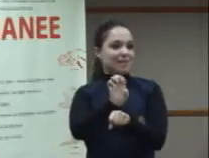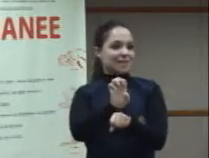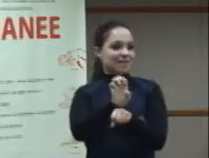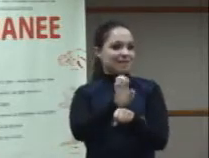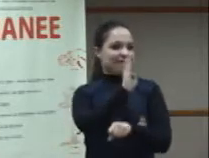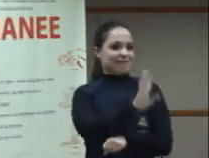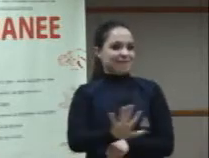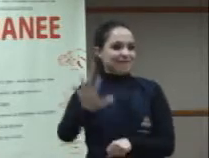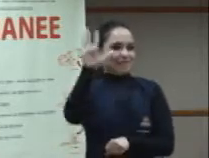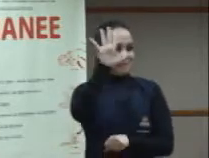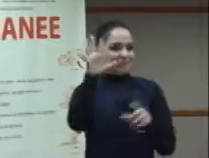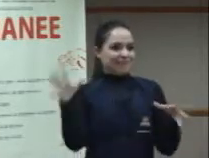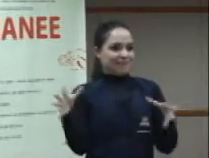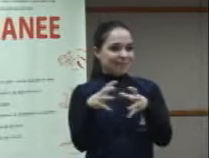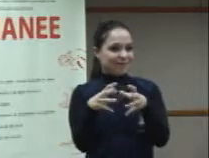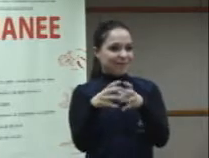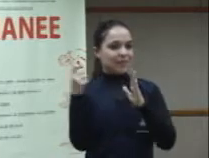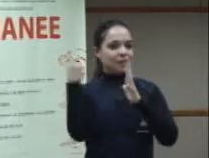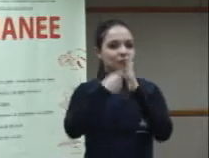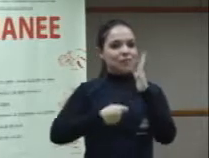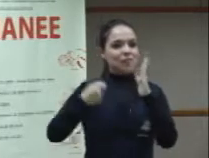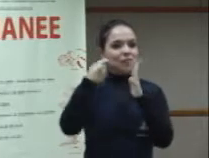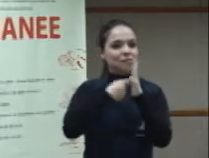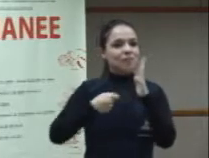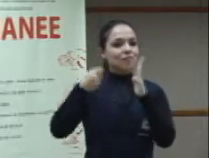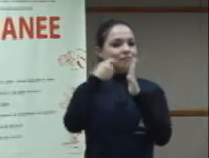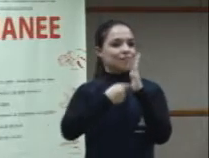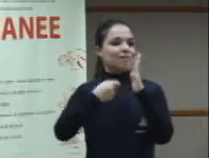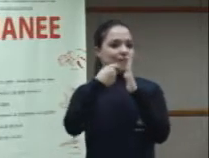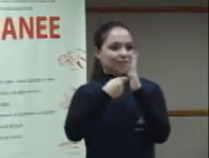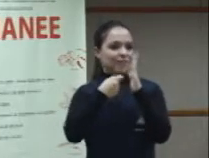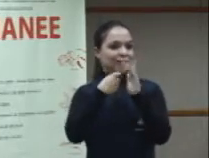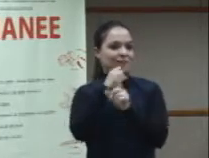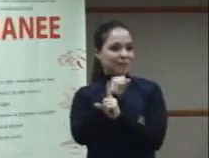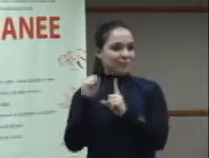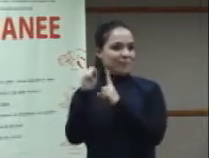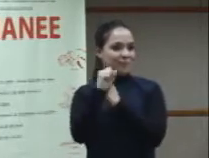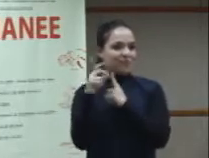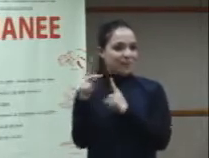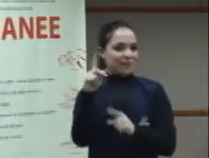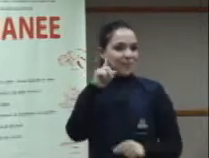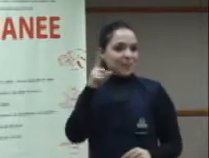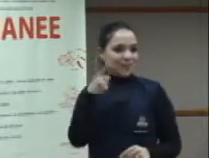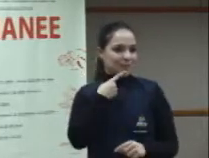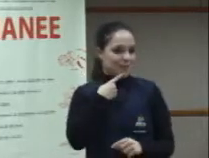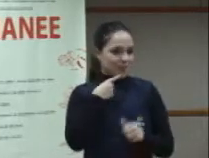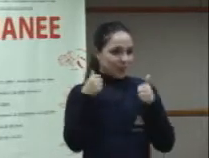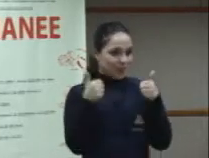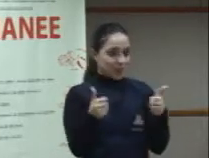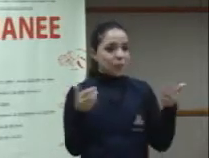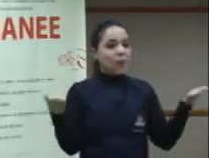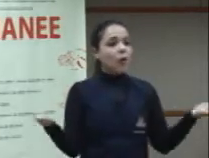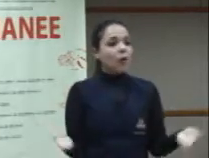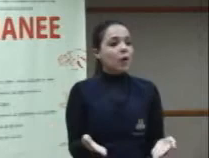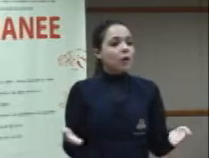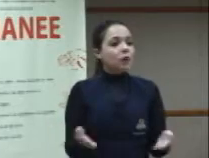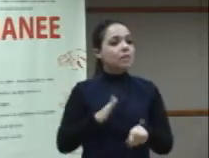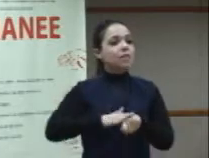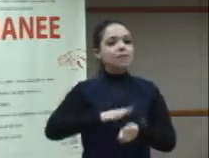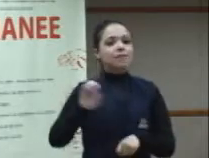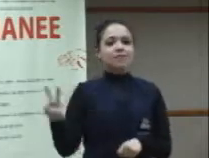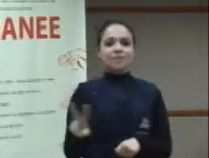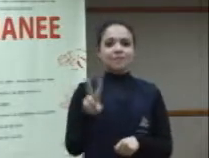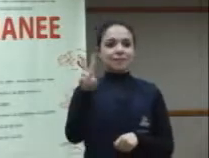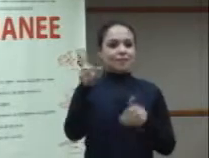Brasil e muitos lugares que ainda lutam por esse lugar social dos surdos. Hoje, nós temos valorização das